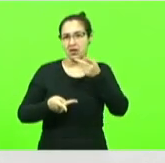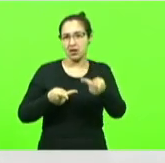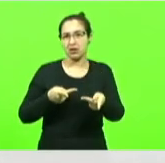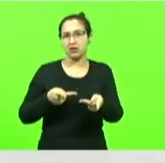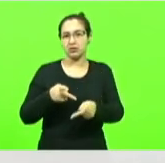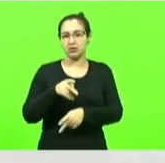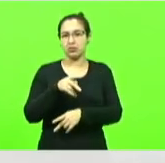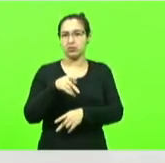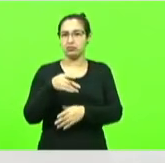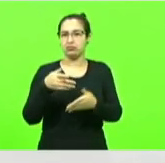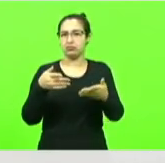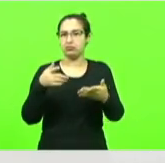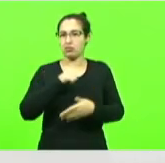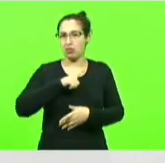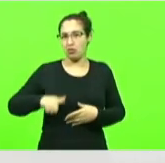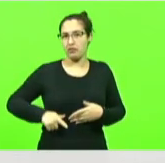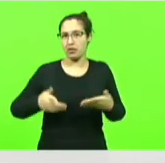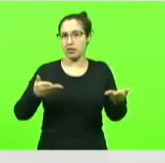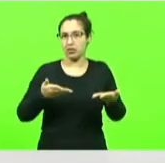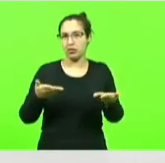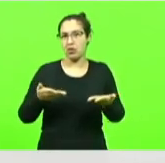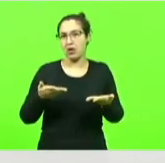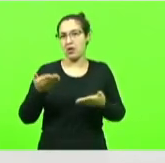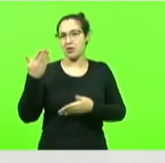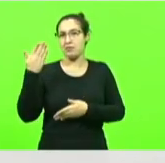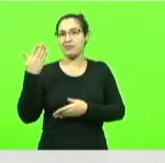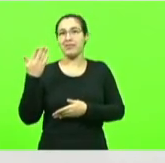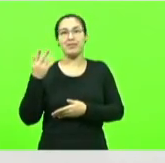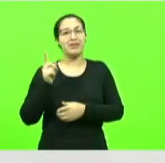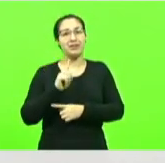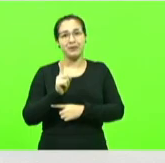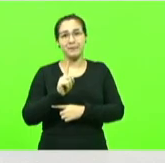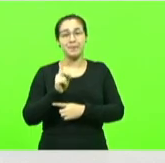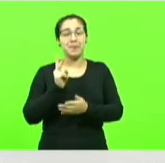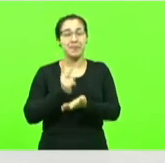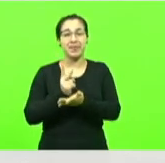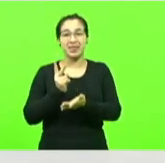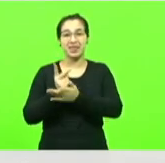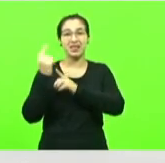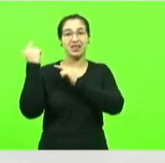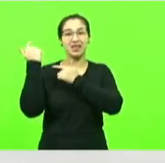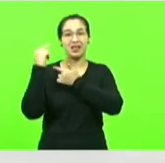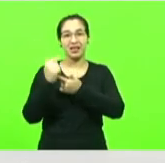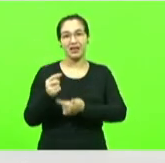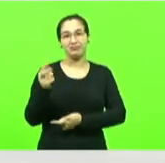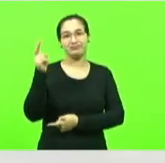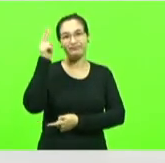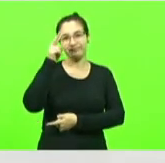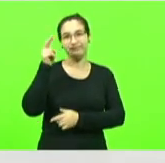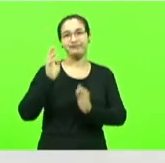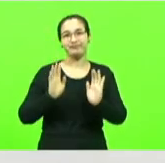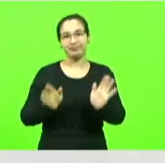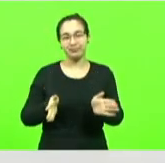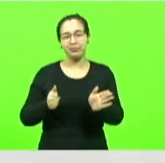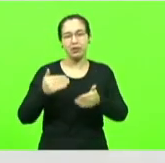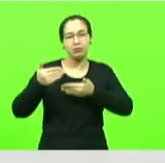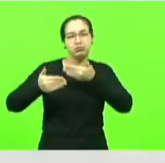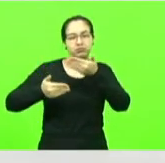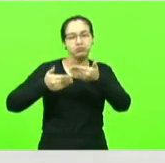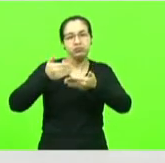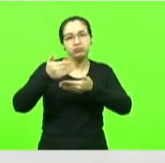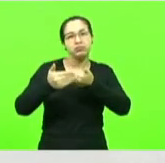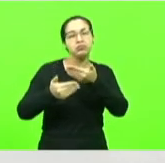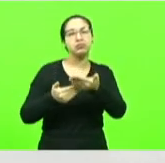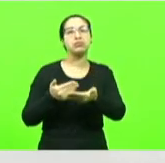um passivo histórico que o Brasil tem com a infraestrutura mas aos poucos nós estamos vencendo